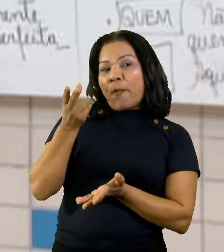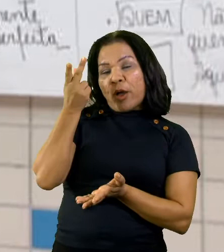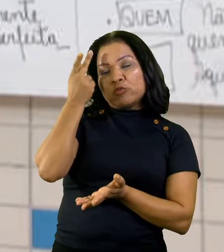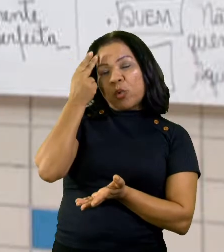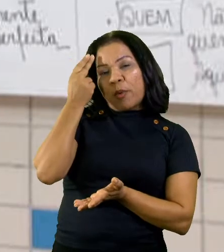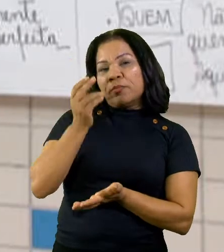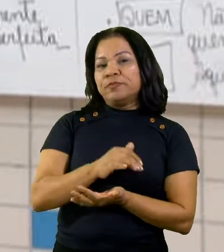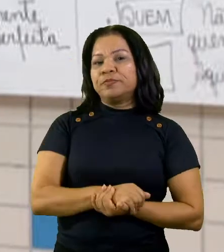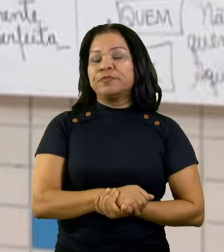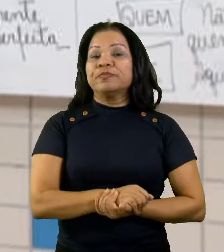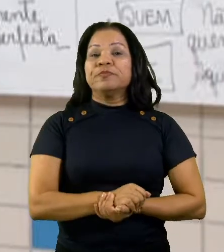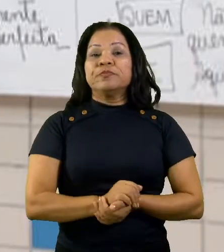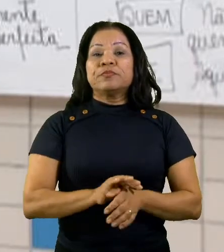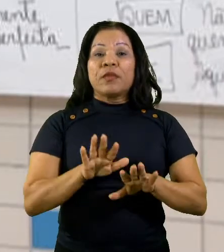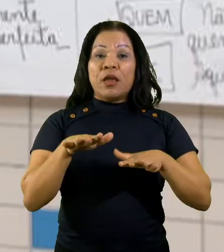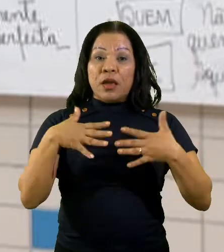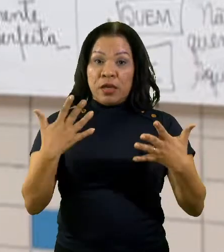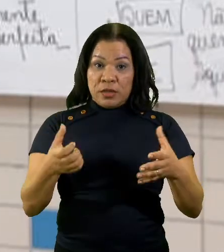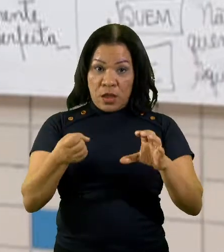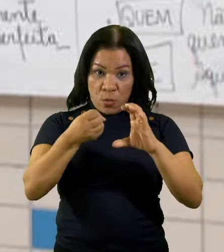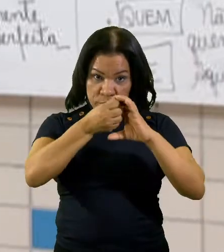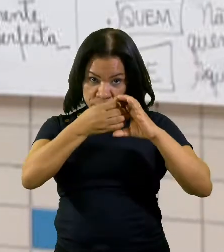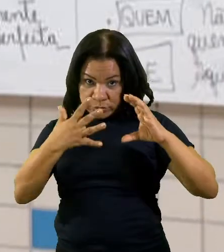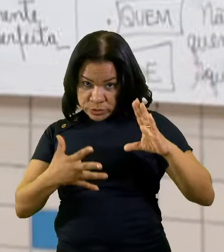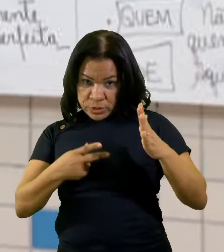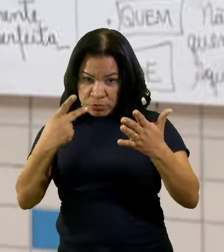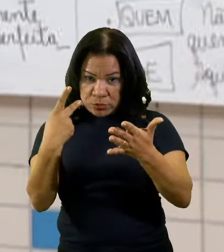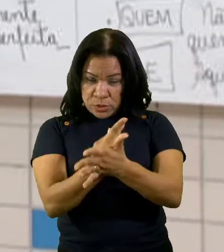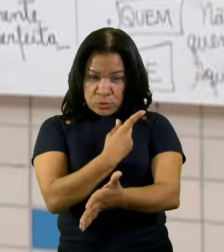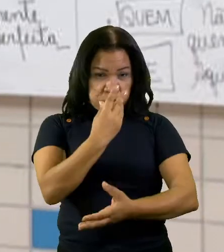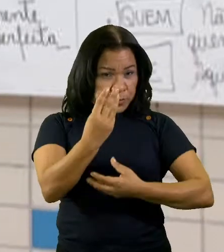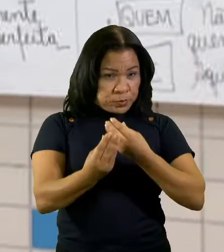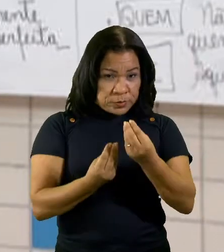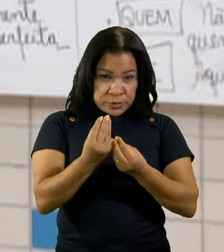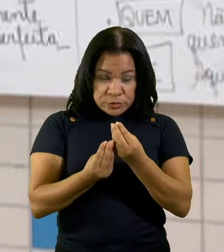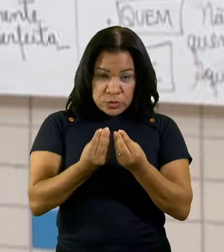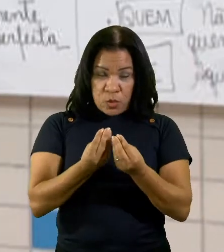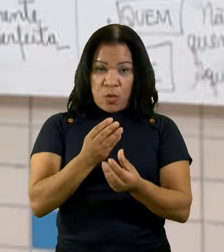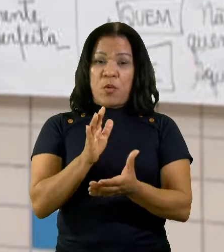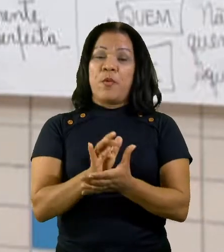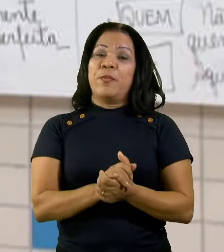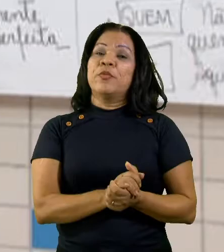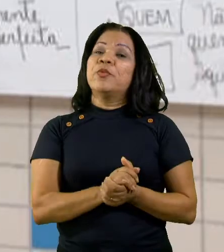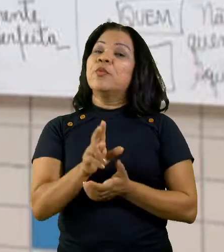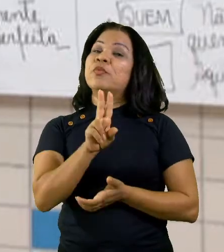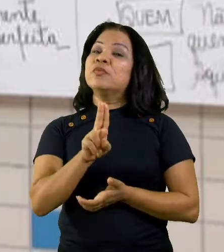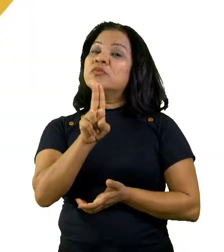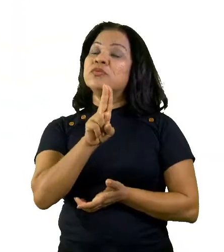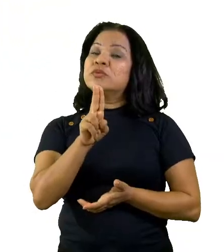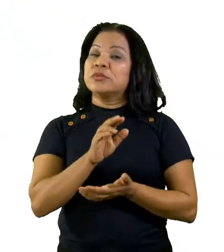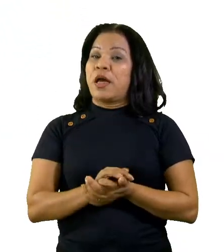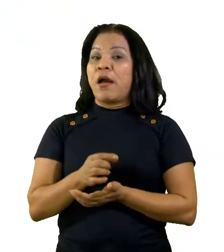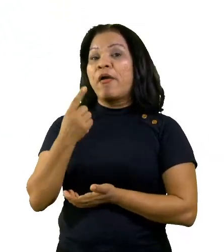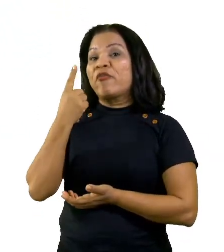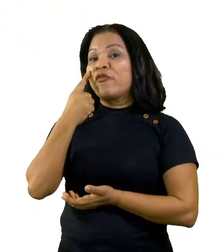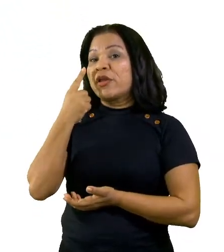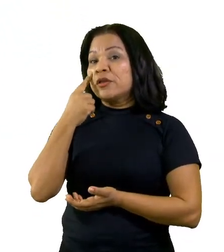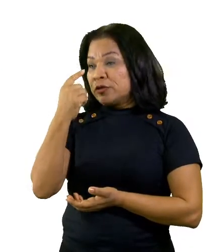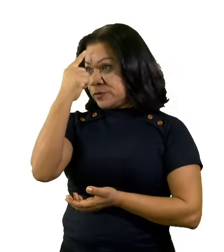ver como que essas características acontecem, como que é utilizada a linguagem formal. Vejamos a imagem.